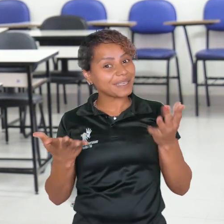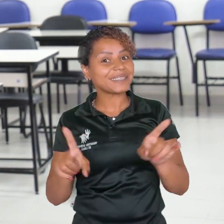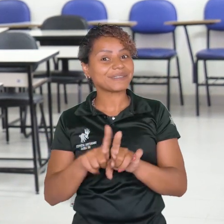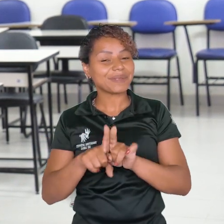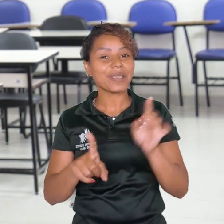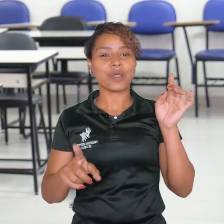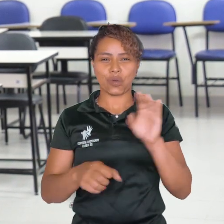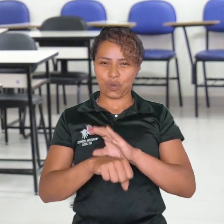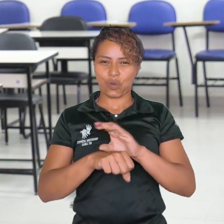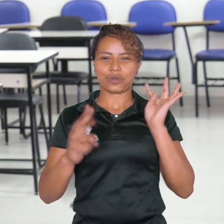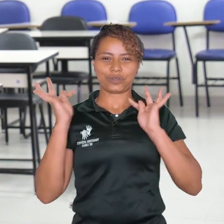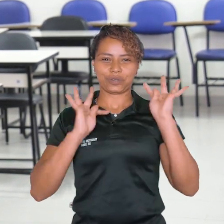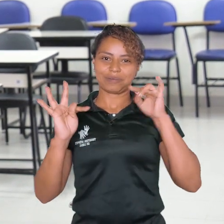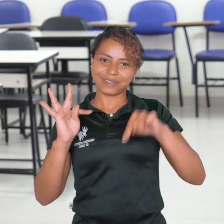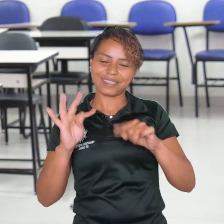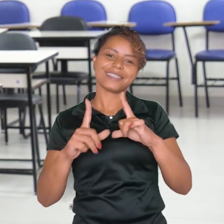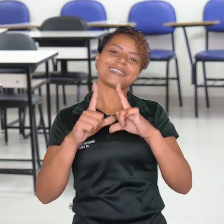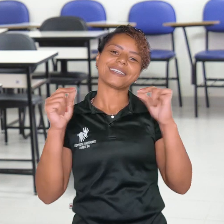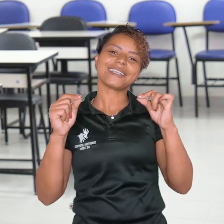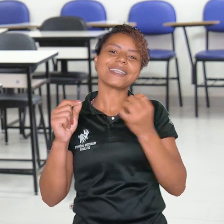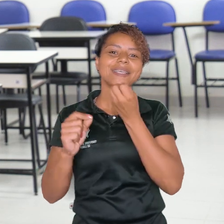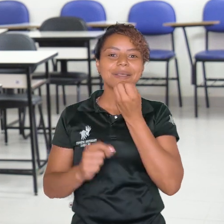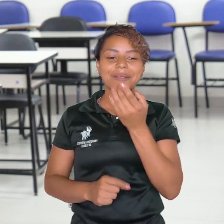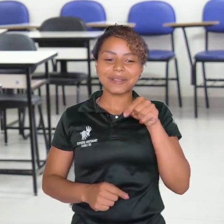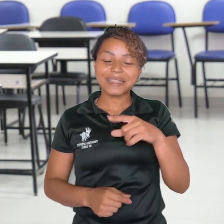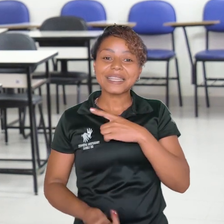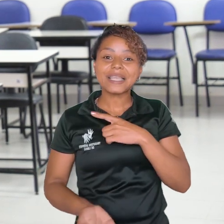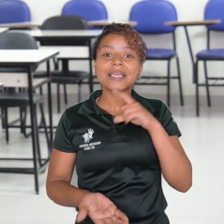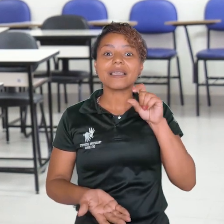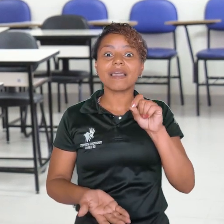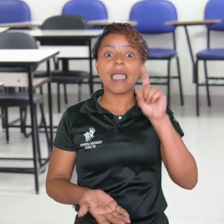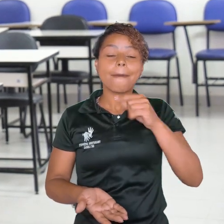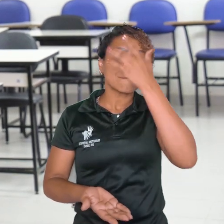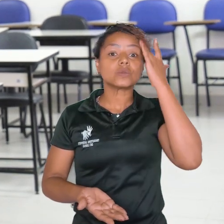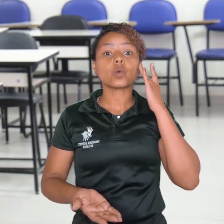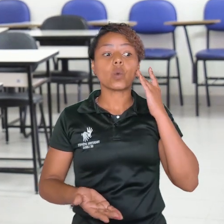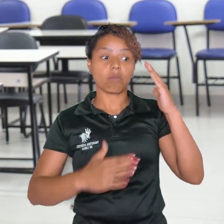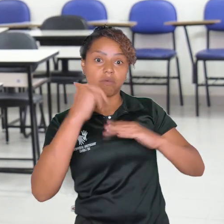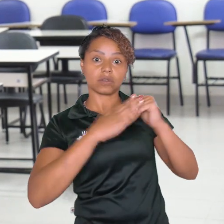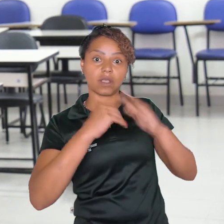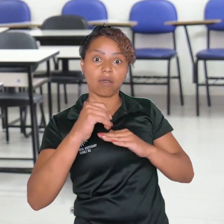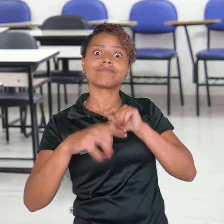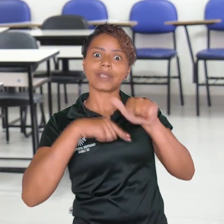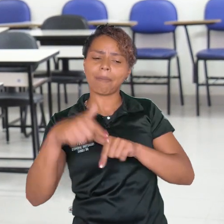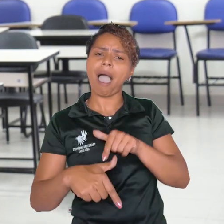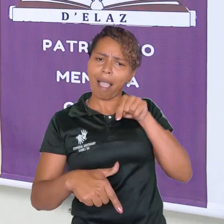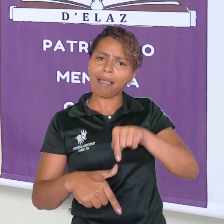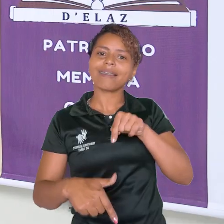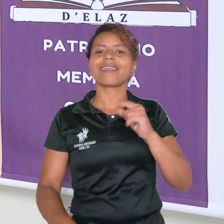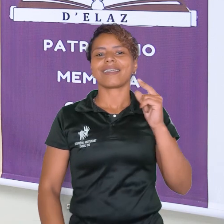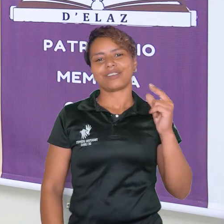mão de obra absorvida junto à cidade de Juiz de Fora em estágios na iniciativa privada e na esfera pública.